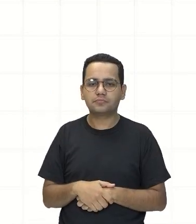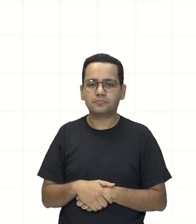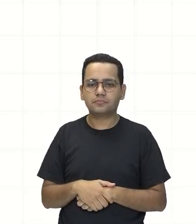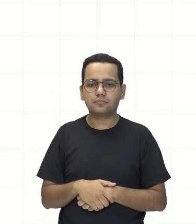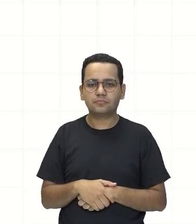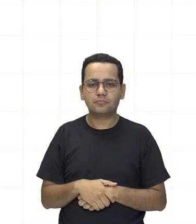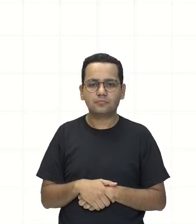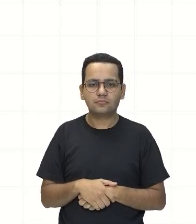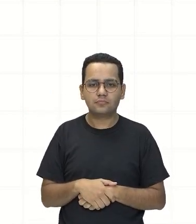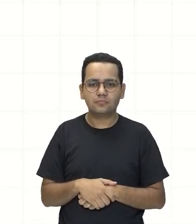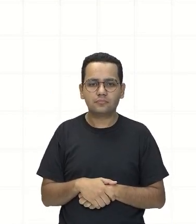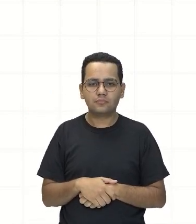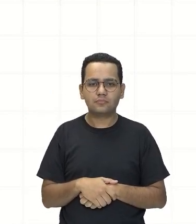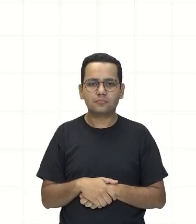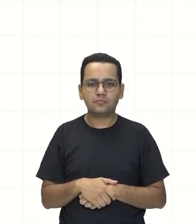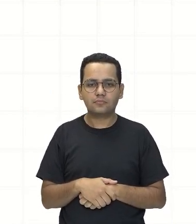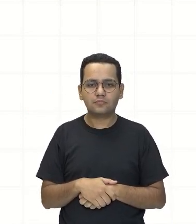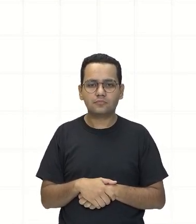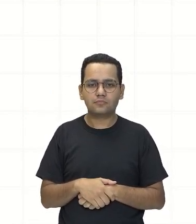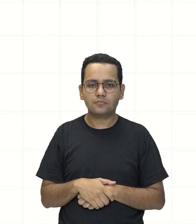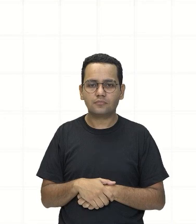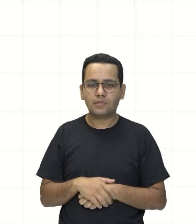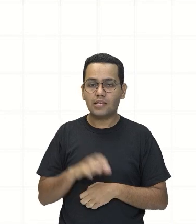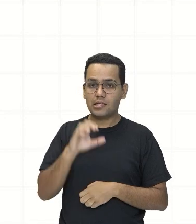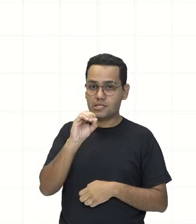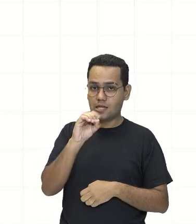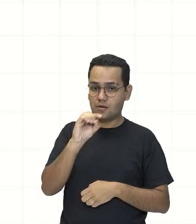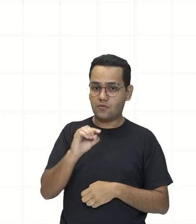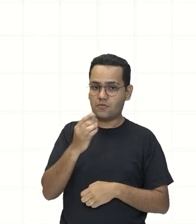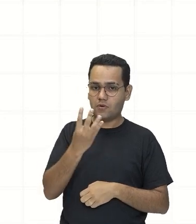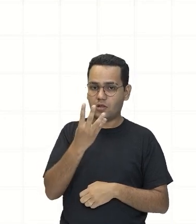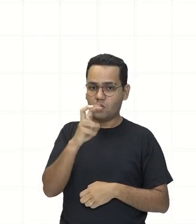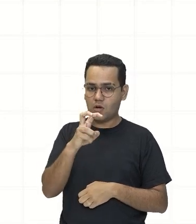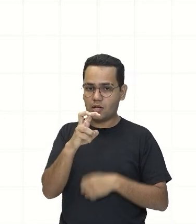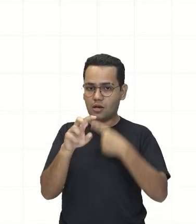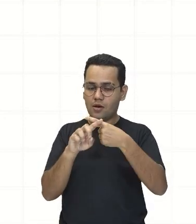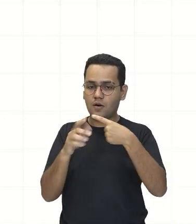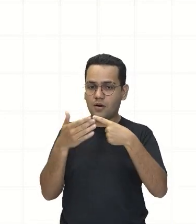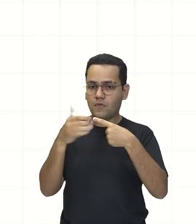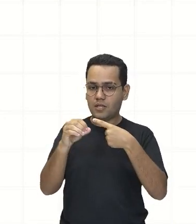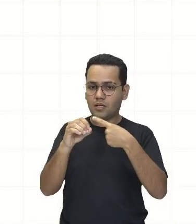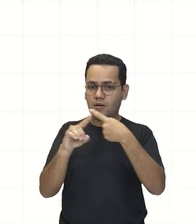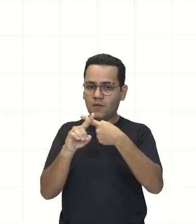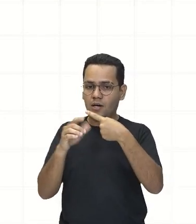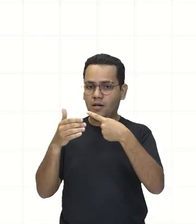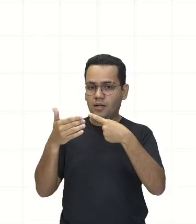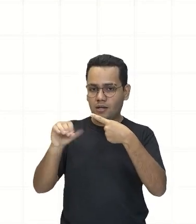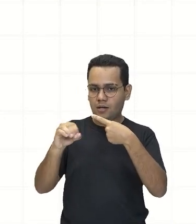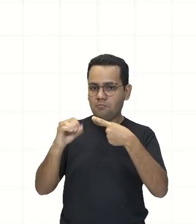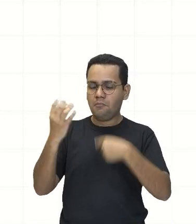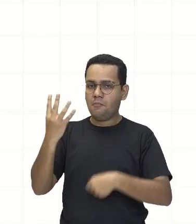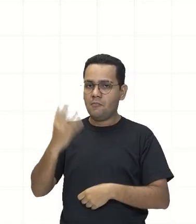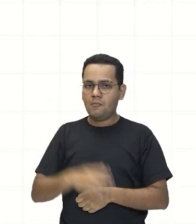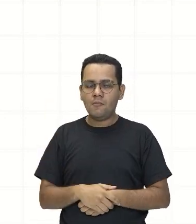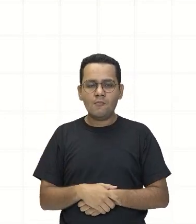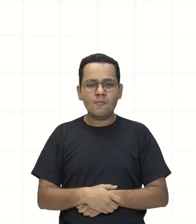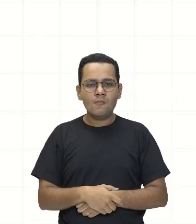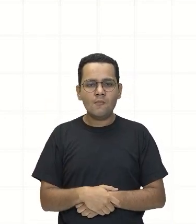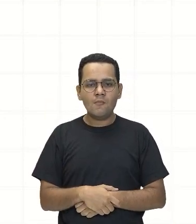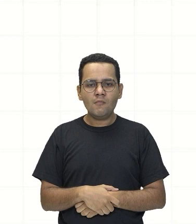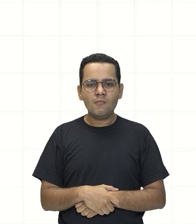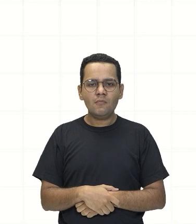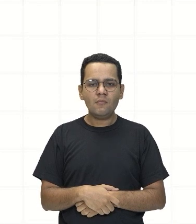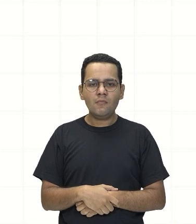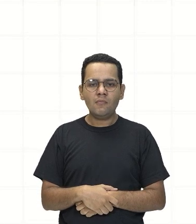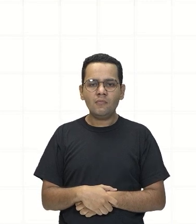0,45 A vírgula andou Vezes 10 E aí vezes 10 elevado a 4 Aqui eu tenho